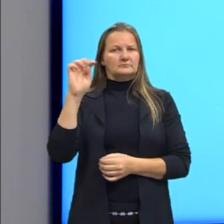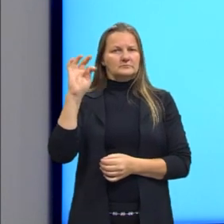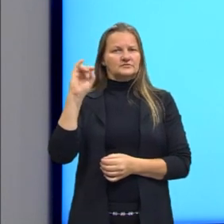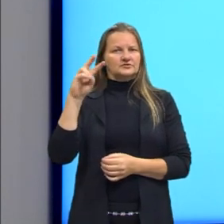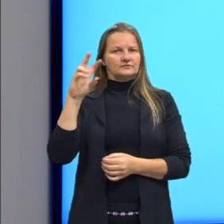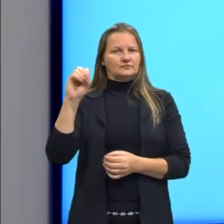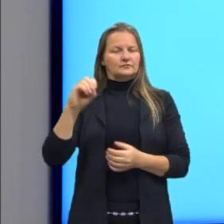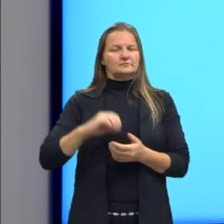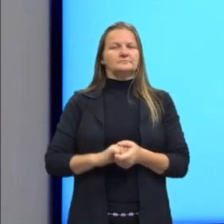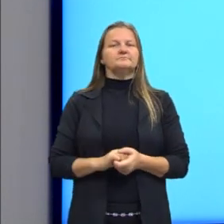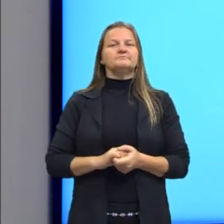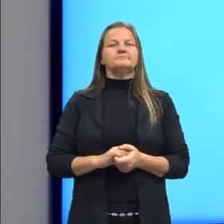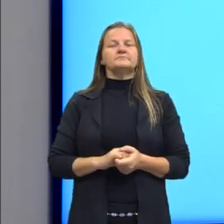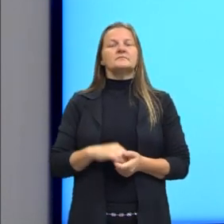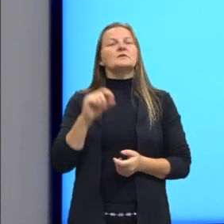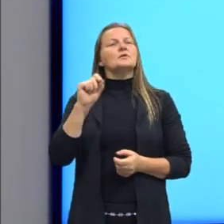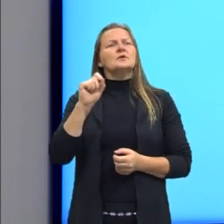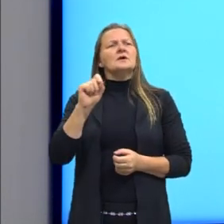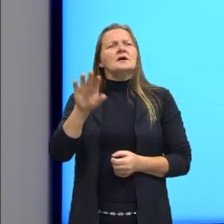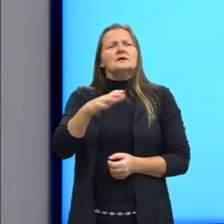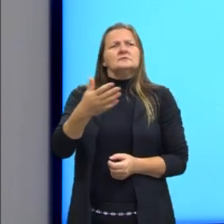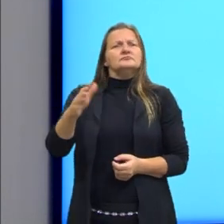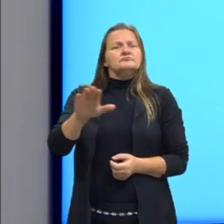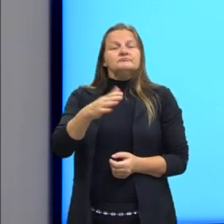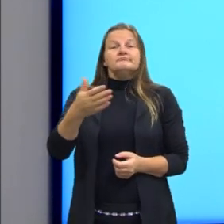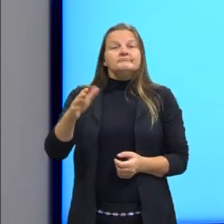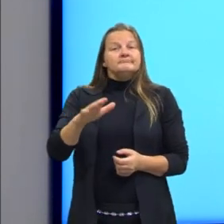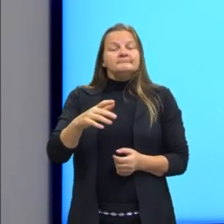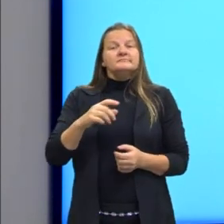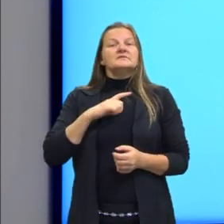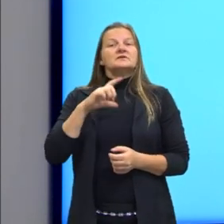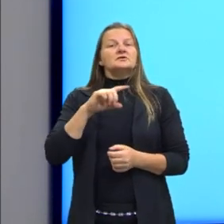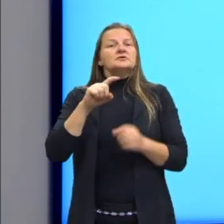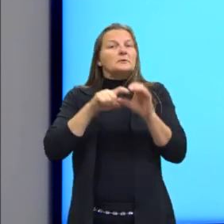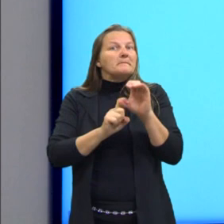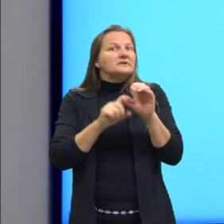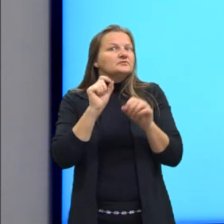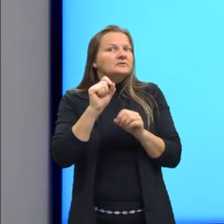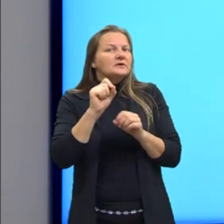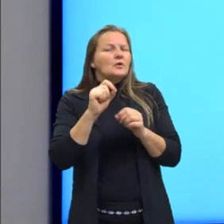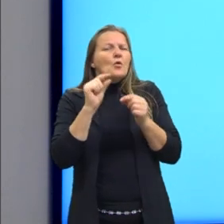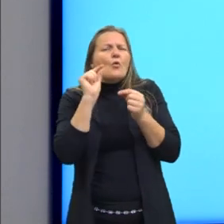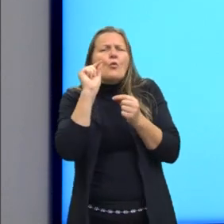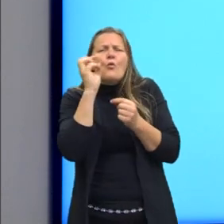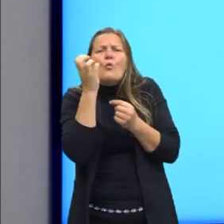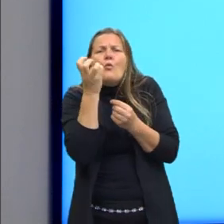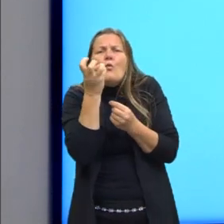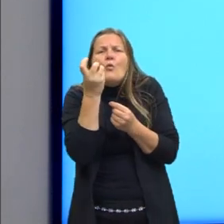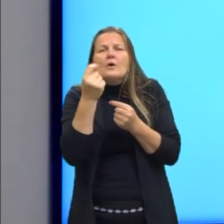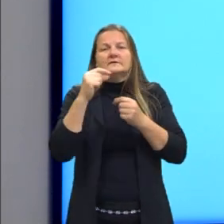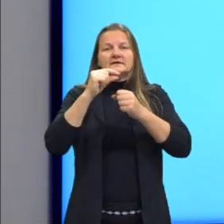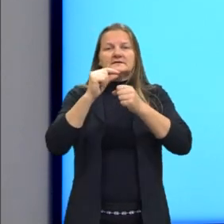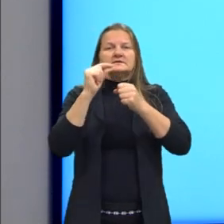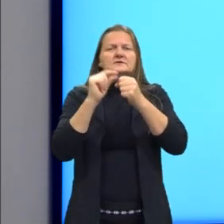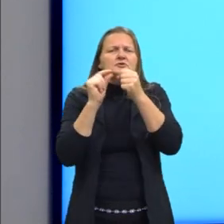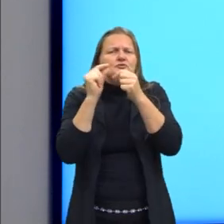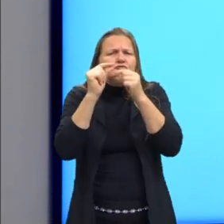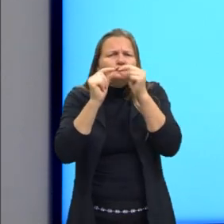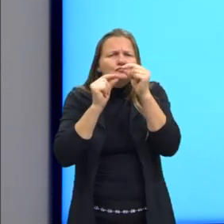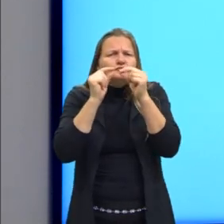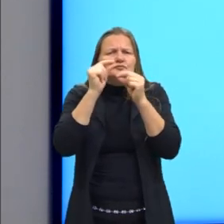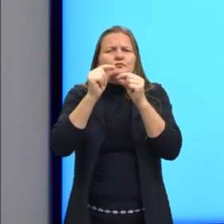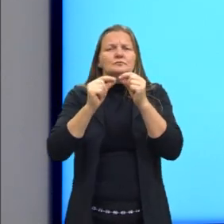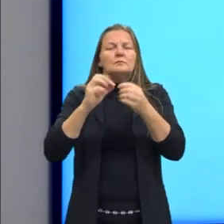Essas propriedades, elas dependem somente do número de partículas do soluto. Isso a gente estudou um pouquinho em